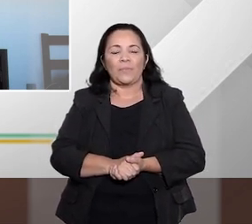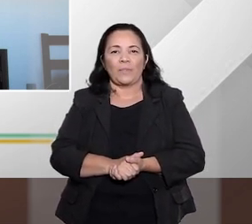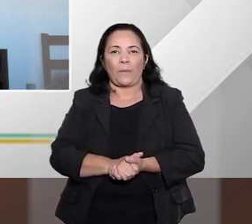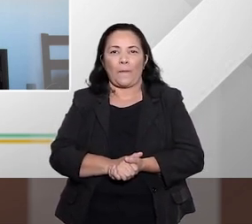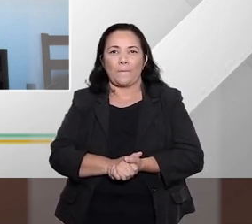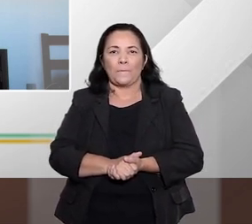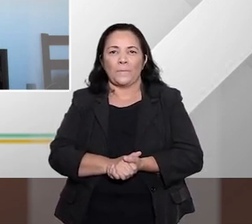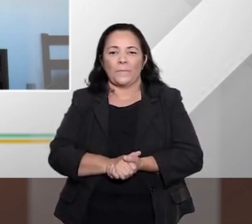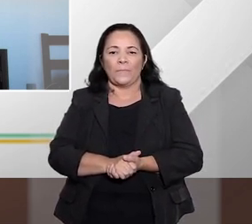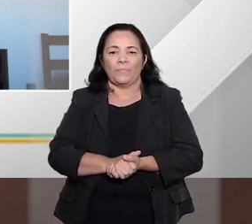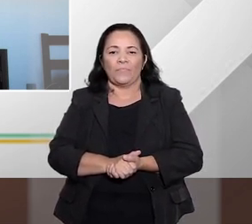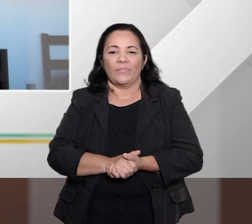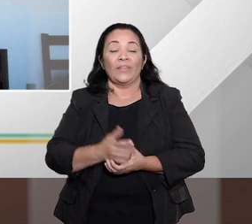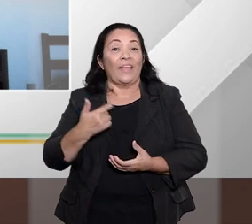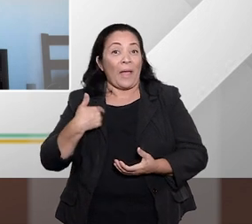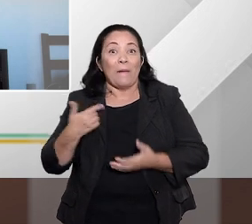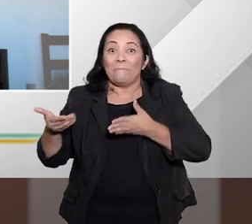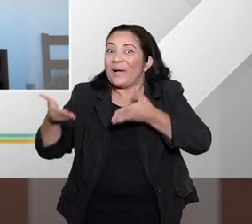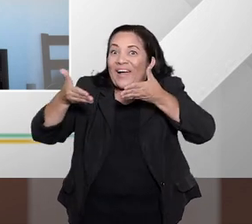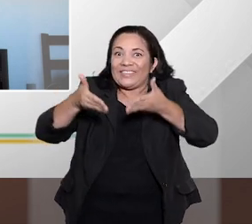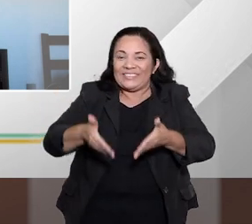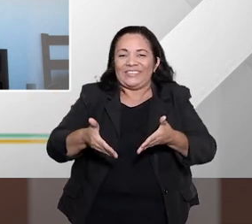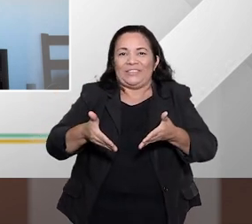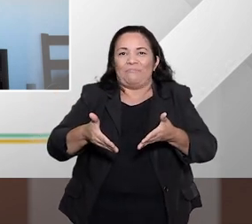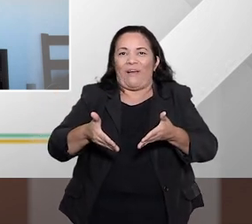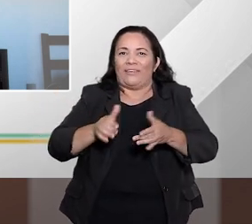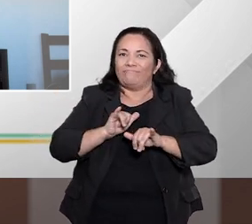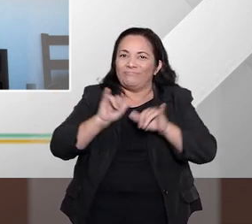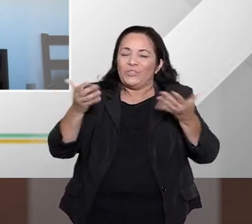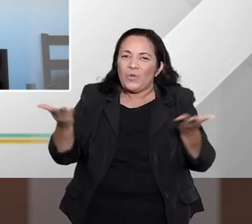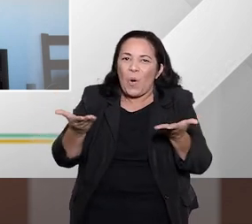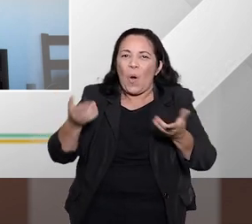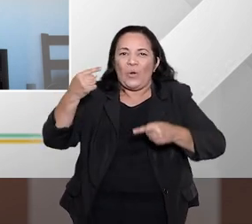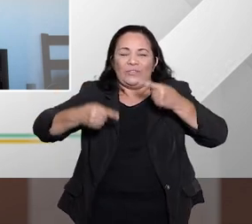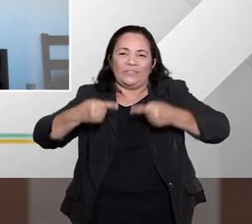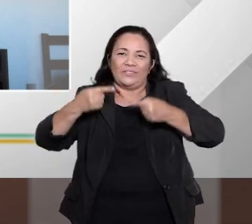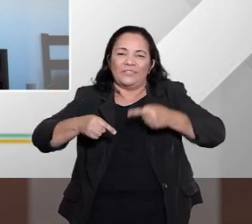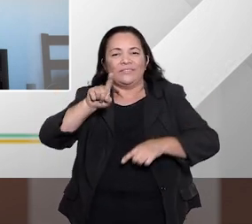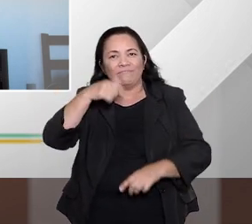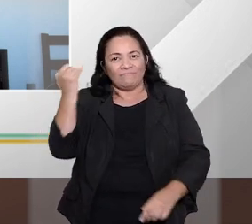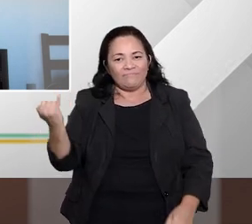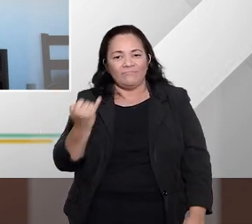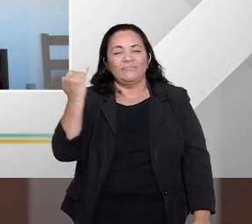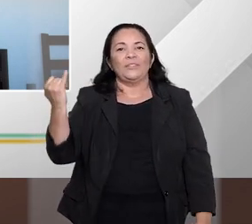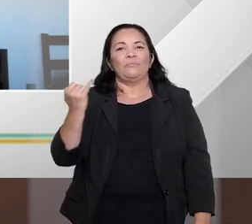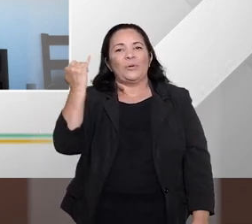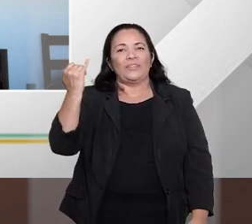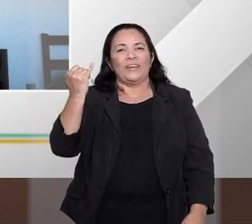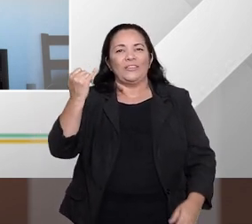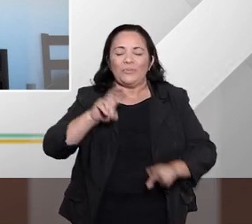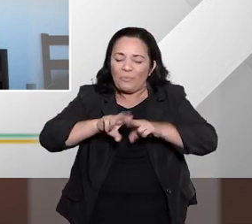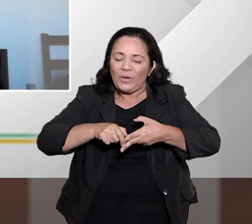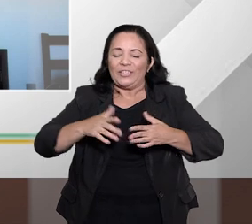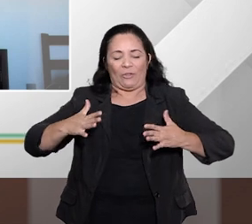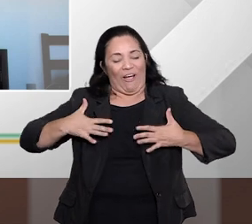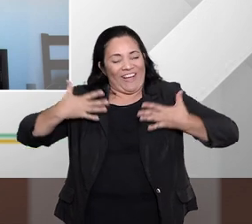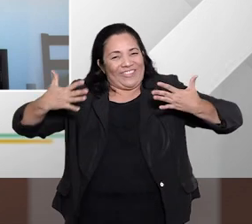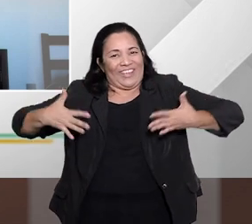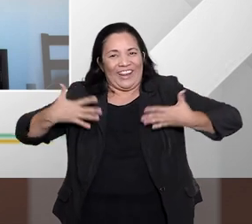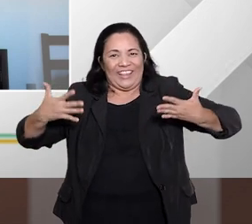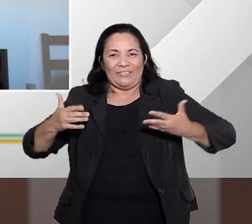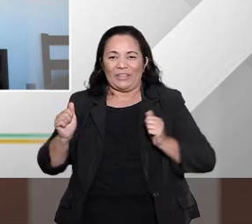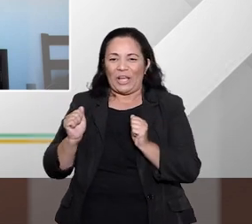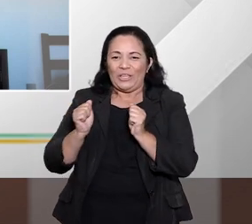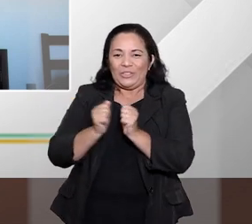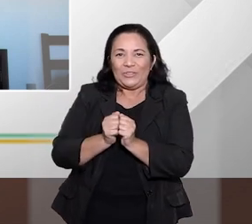esse entender o direito é muito importante, então eu fico especialmente contente de poder estar aqui junto com o